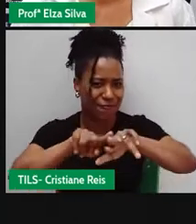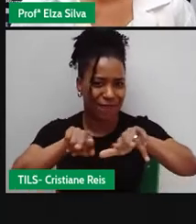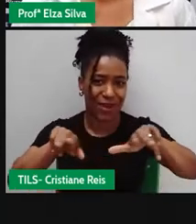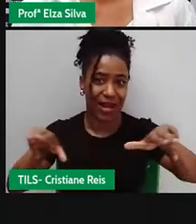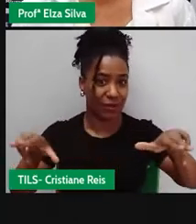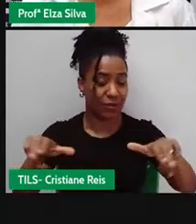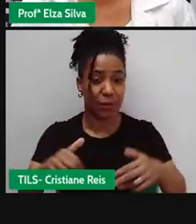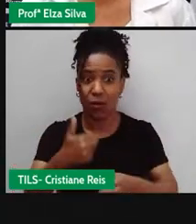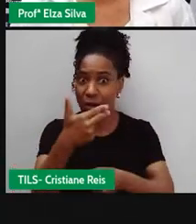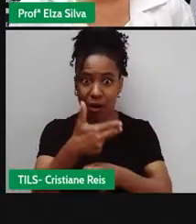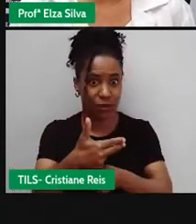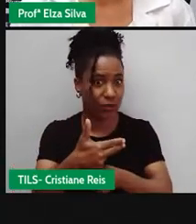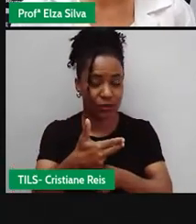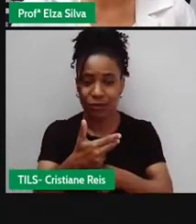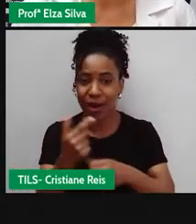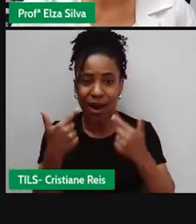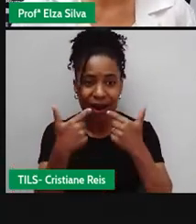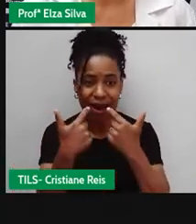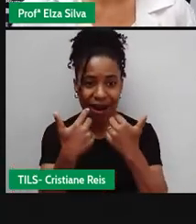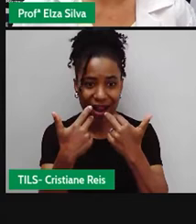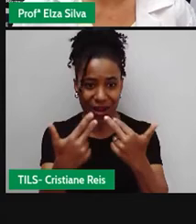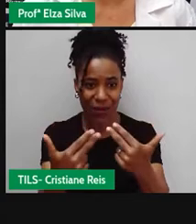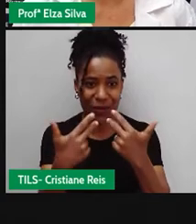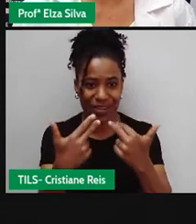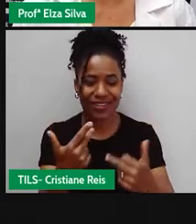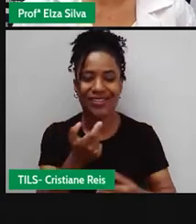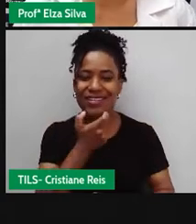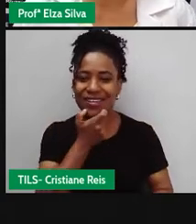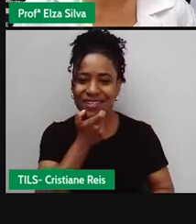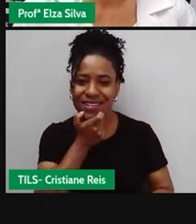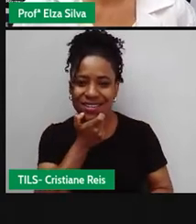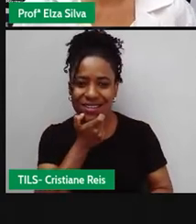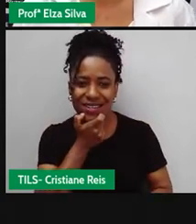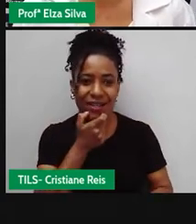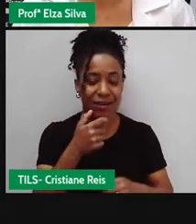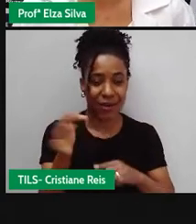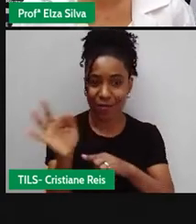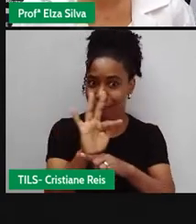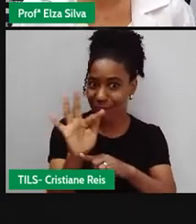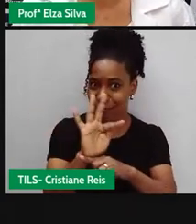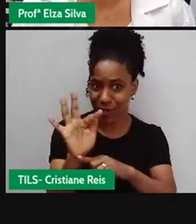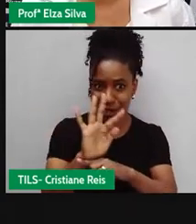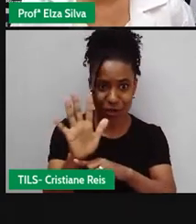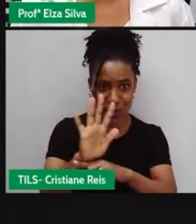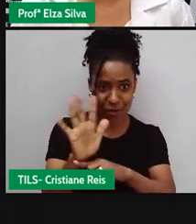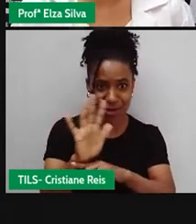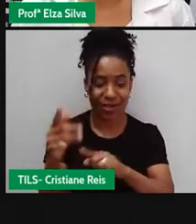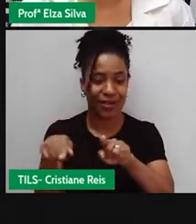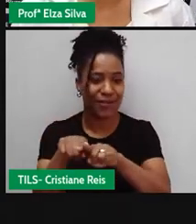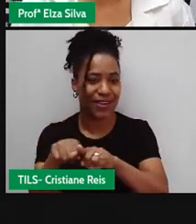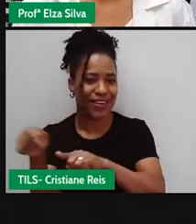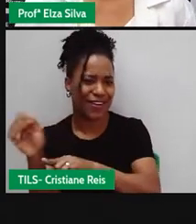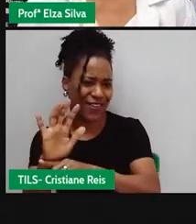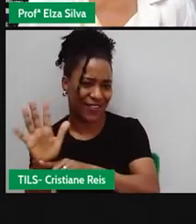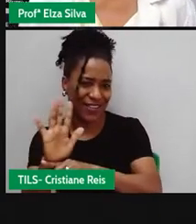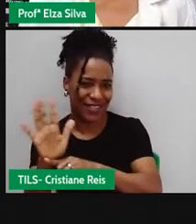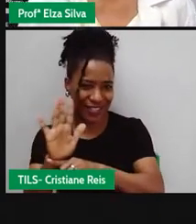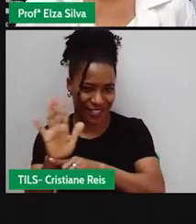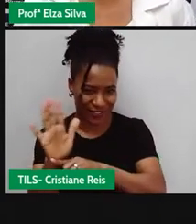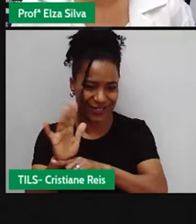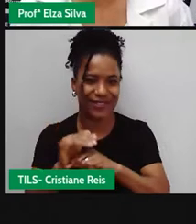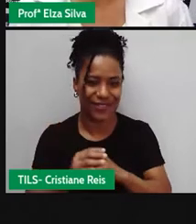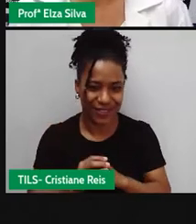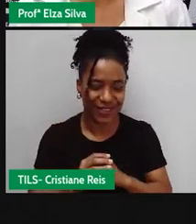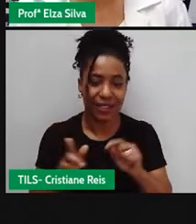Mas, um repertório focado nos filmes e nos vídeos. Além disso, vamos